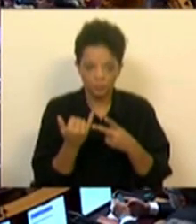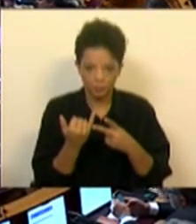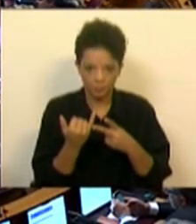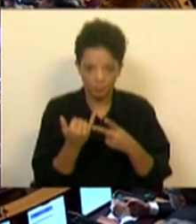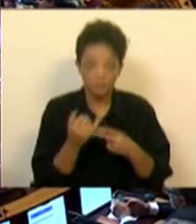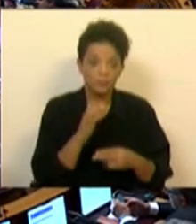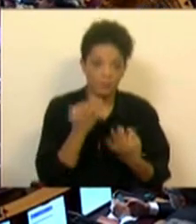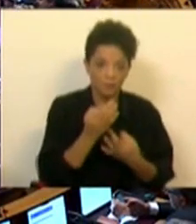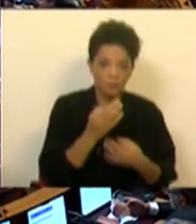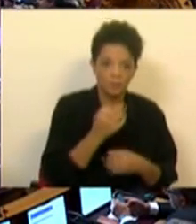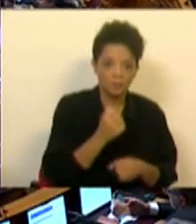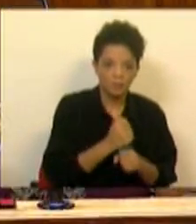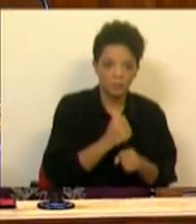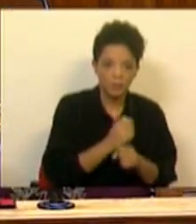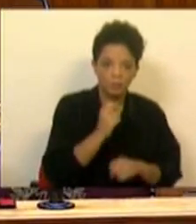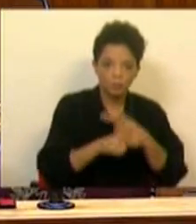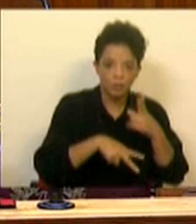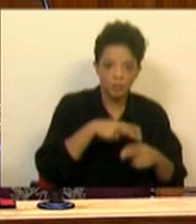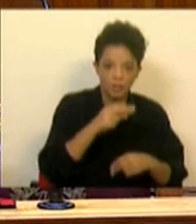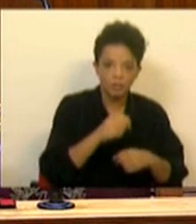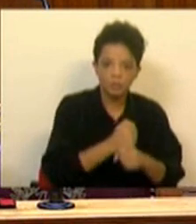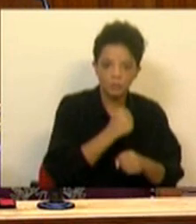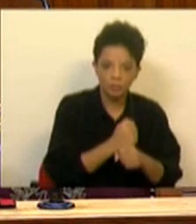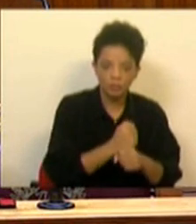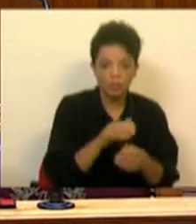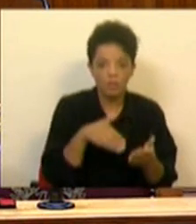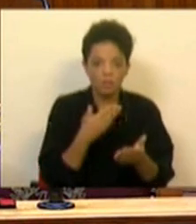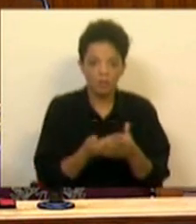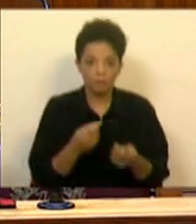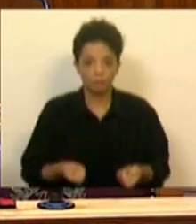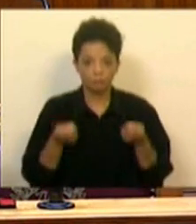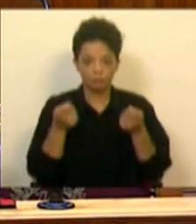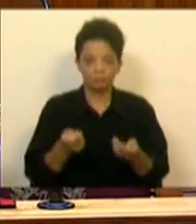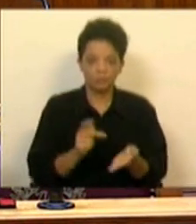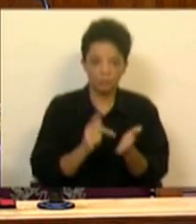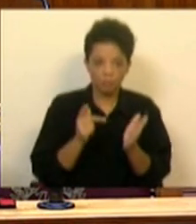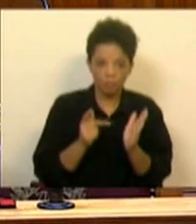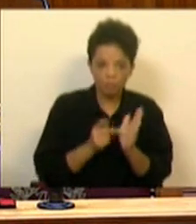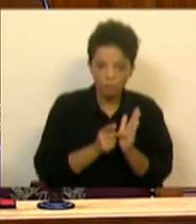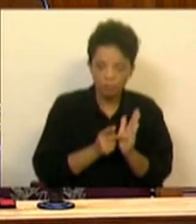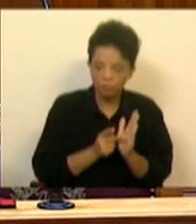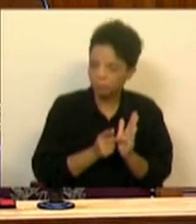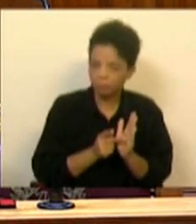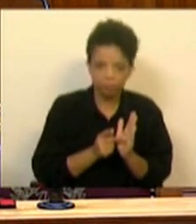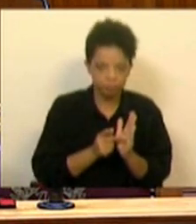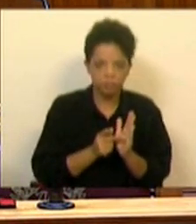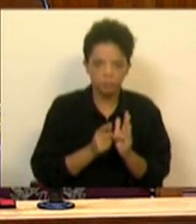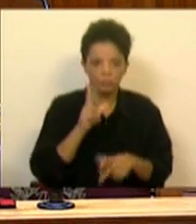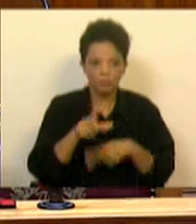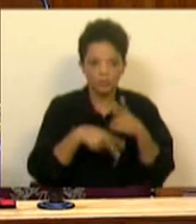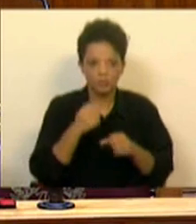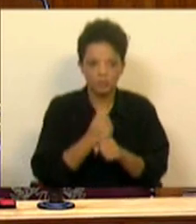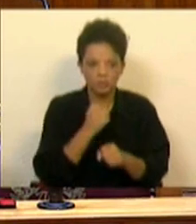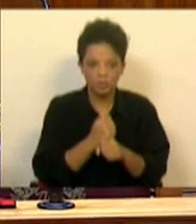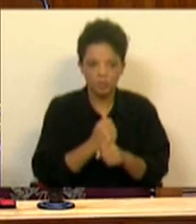precisamente para dar trabalho, modernizar os serviços, garantindo o maior investimento tecnológico de sempre modernizando os serviços,